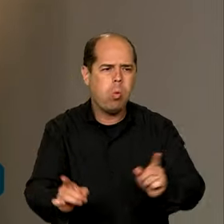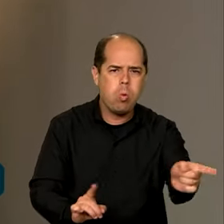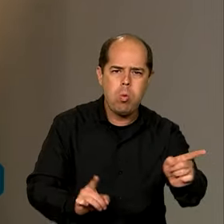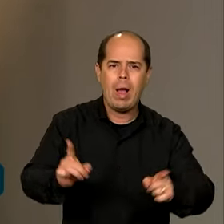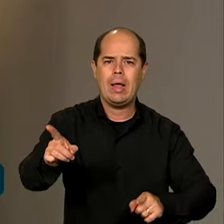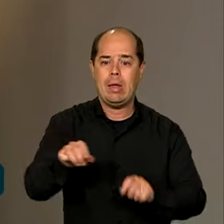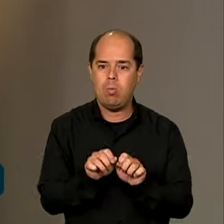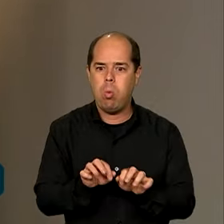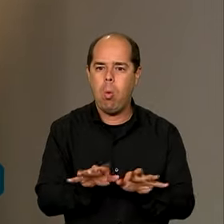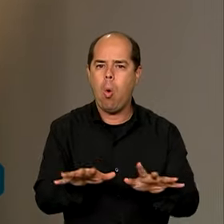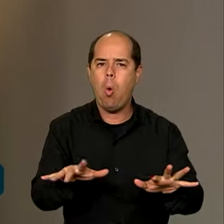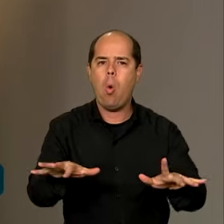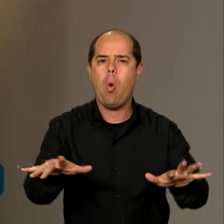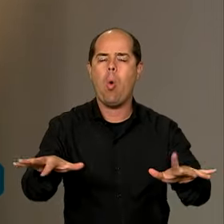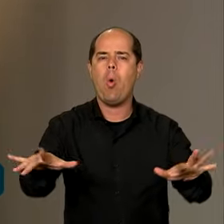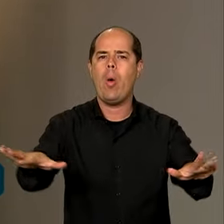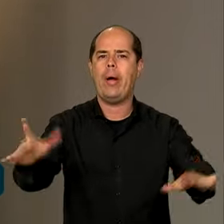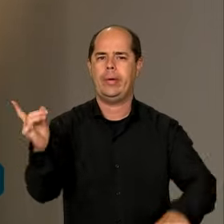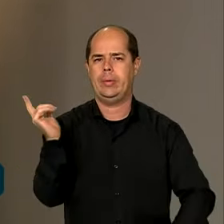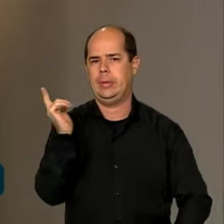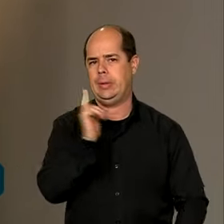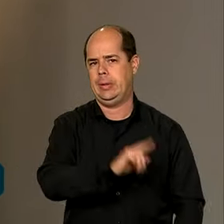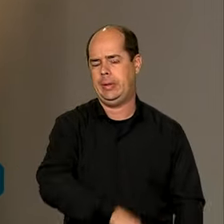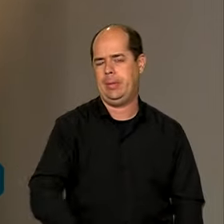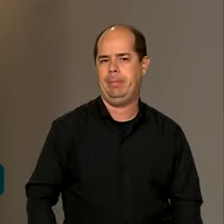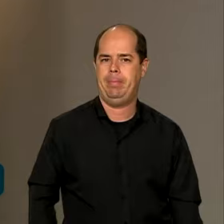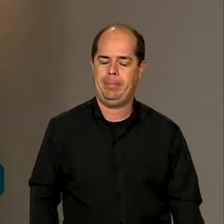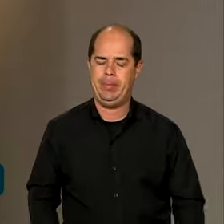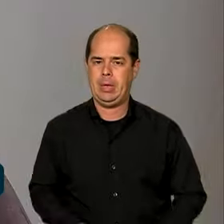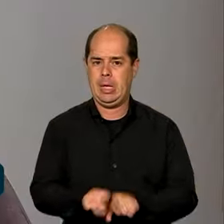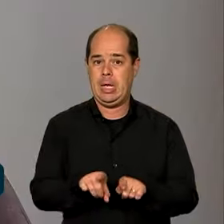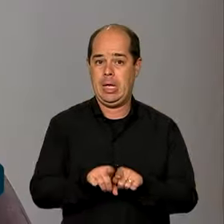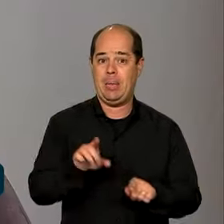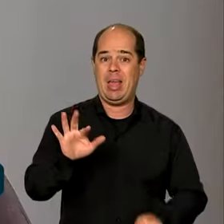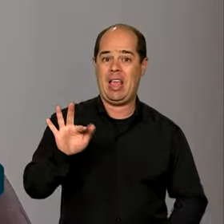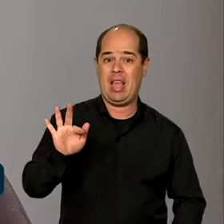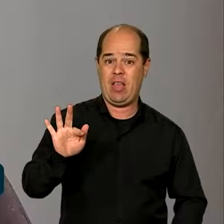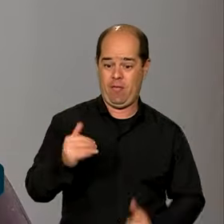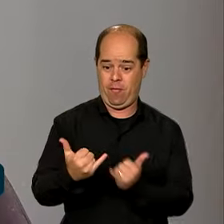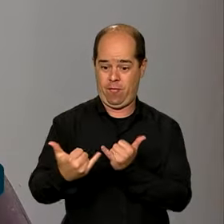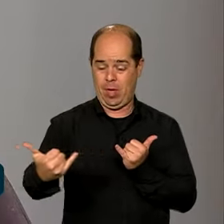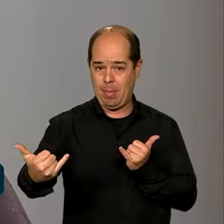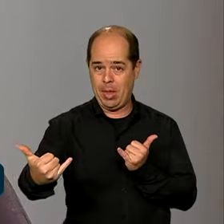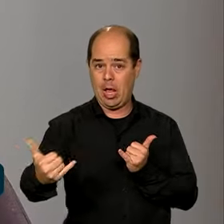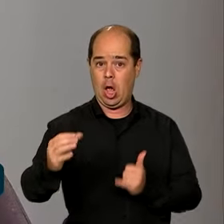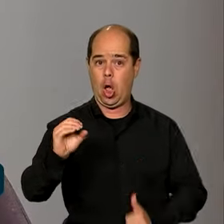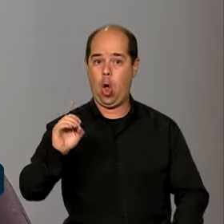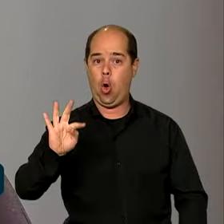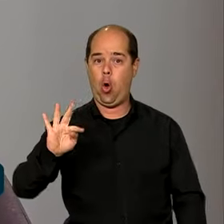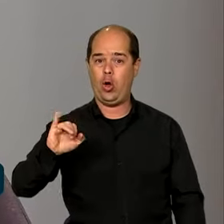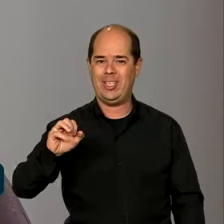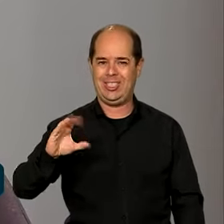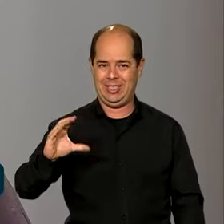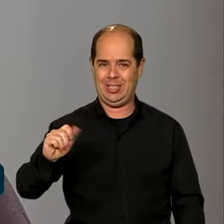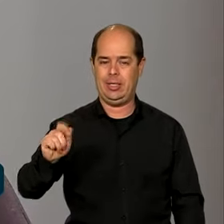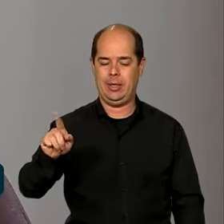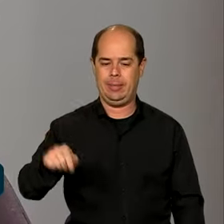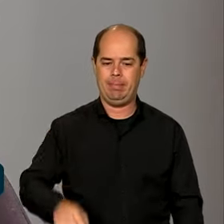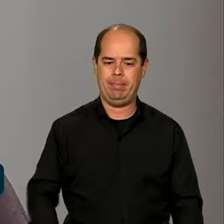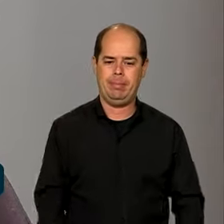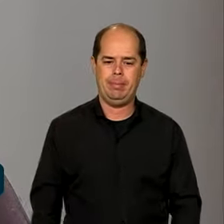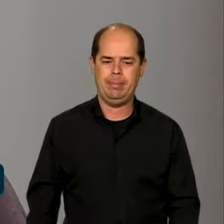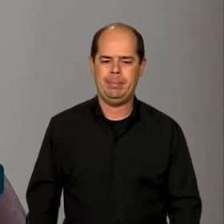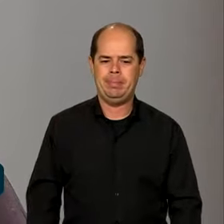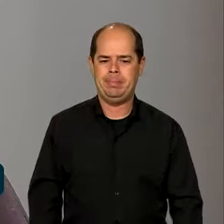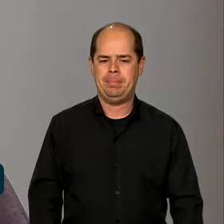essa infraestrutura de rede, de fibra ótica. Eu não sei se a atual rede está bem desenvolvida em